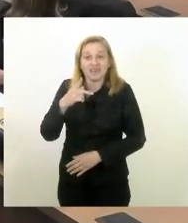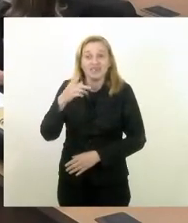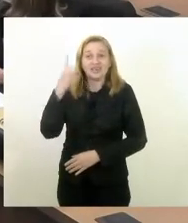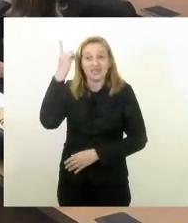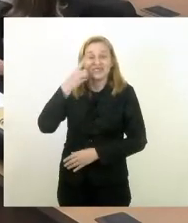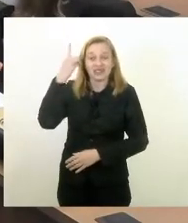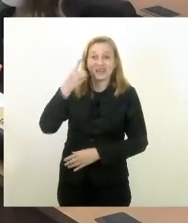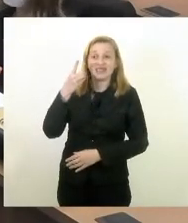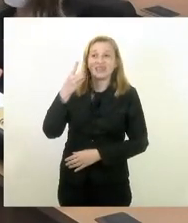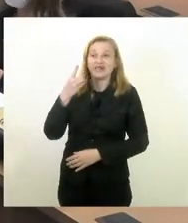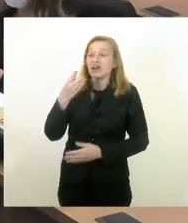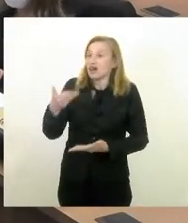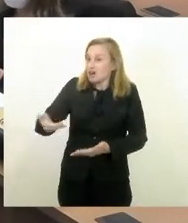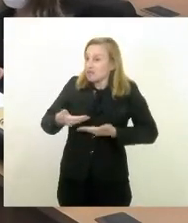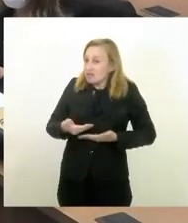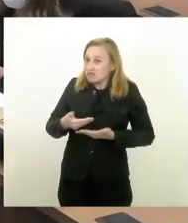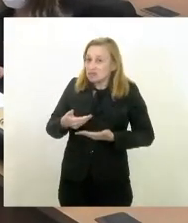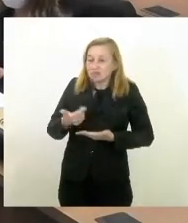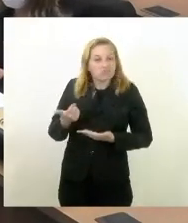rodando na internet